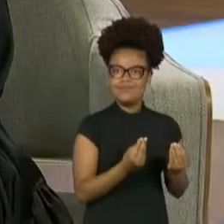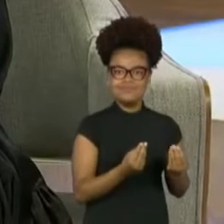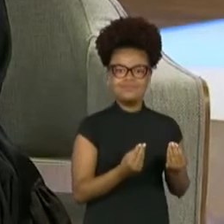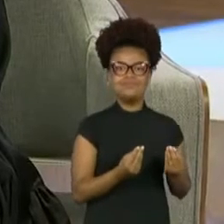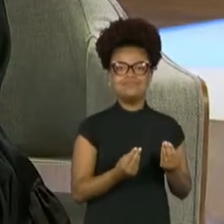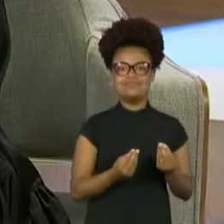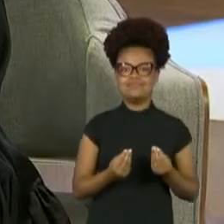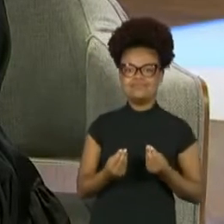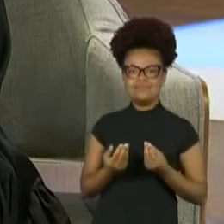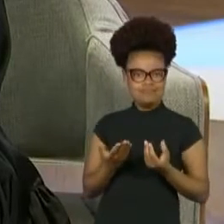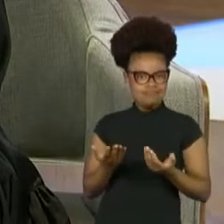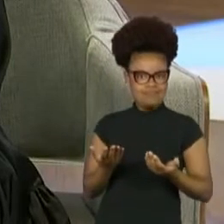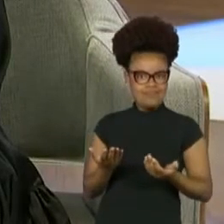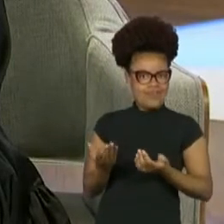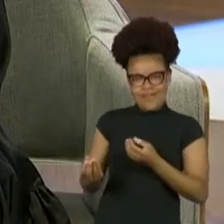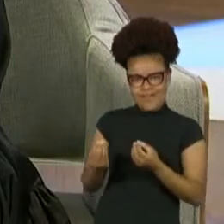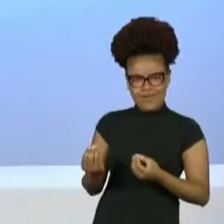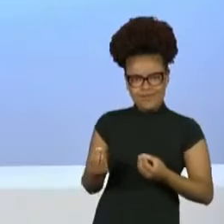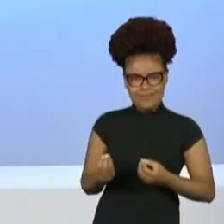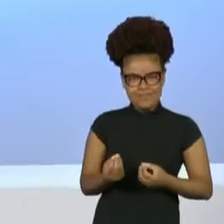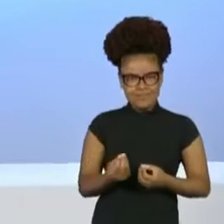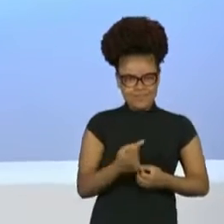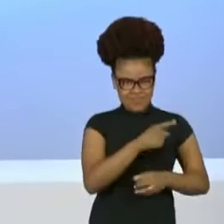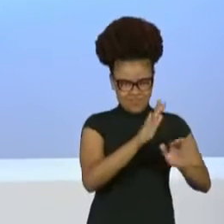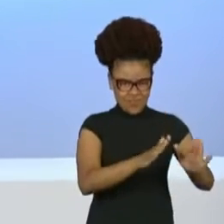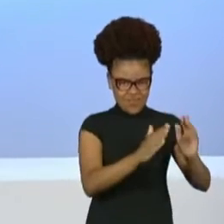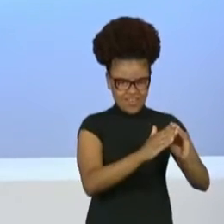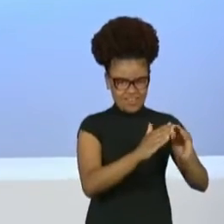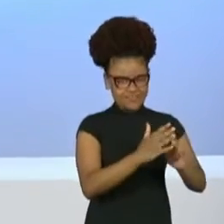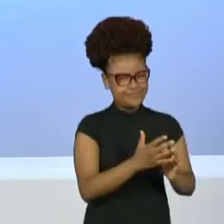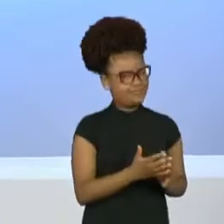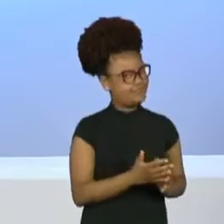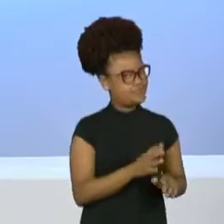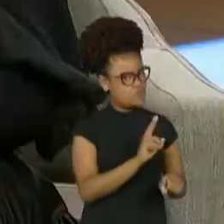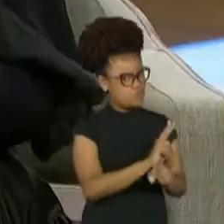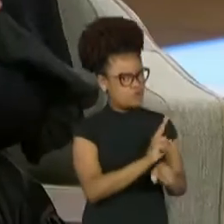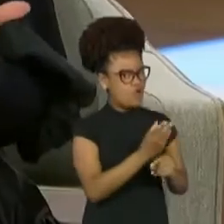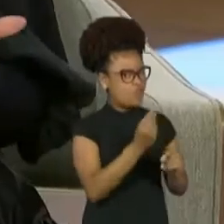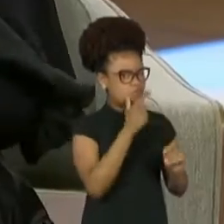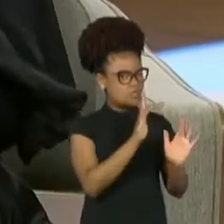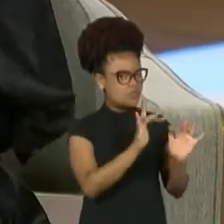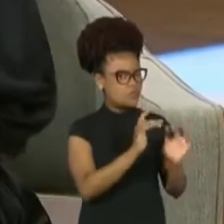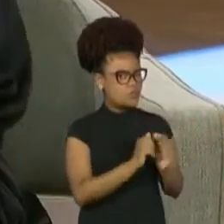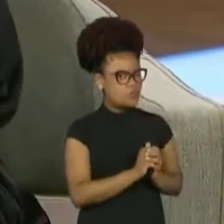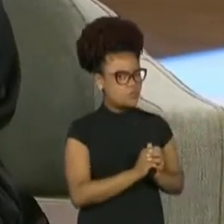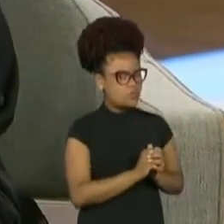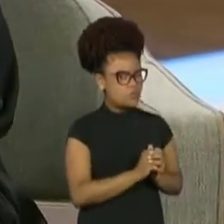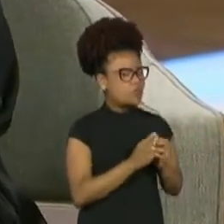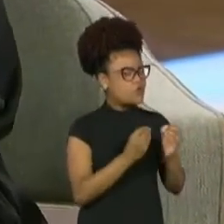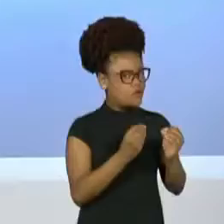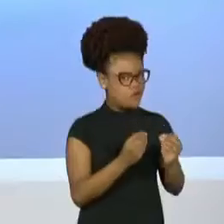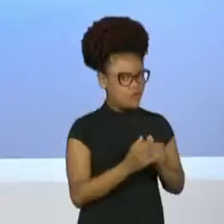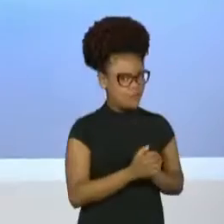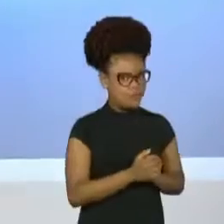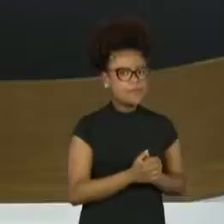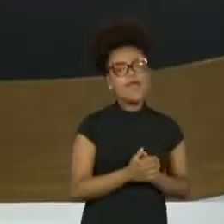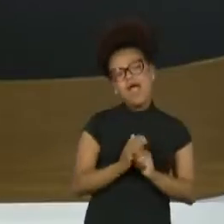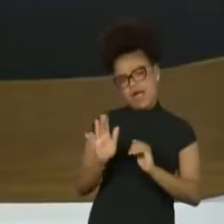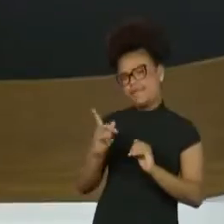estava trancada em casa, Zezé? Você arrumou um namorado na pandemia? Você está namorando? Mas é uma pessoa que eu conheço há muitos anos.